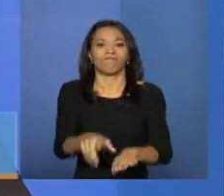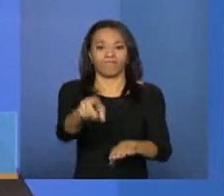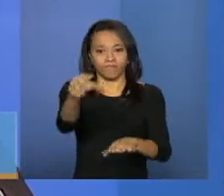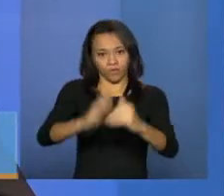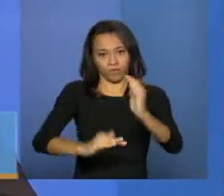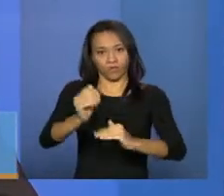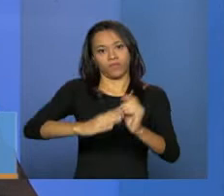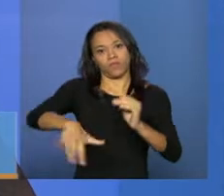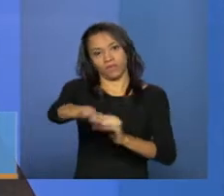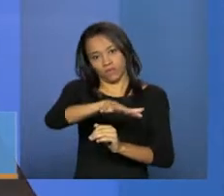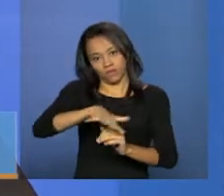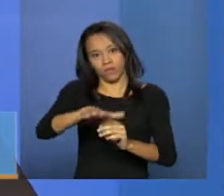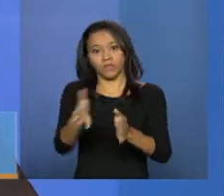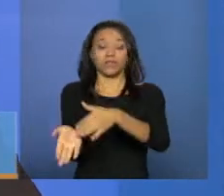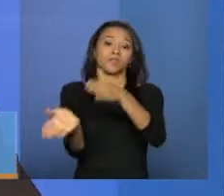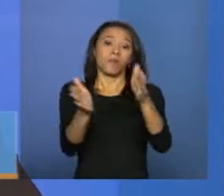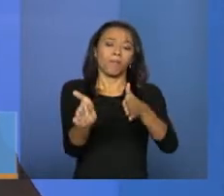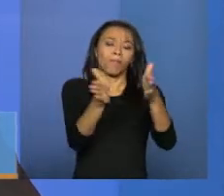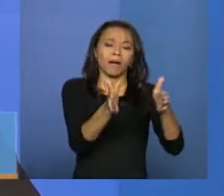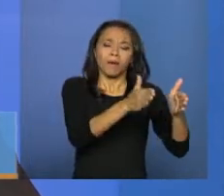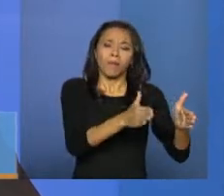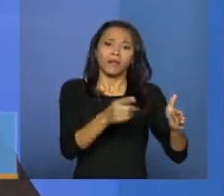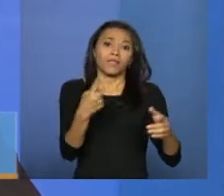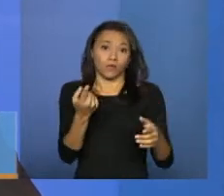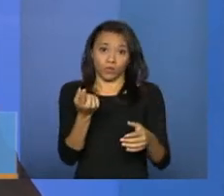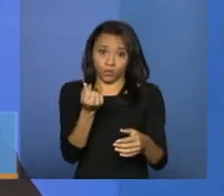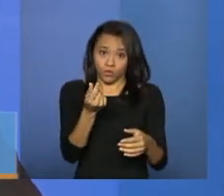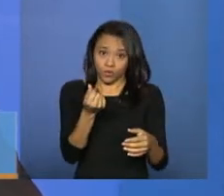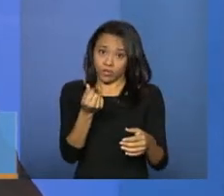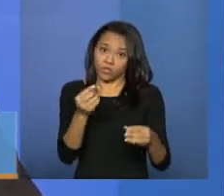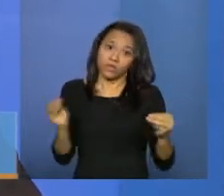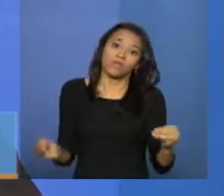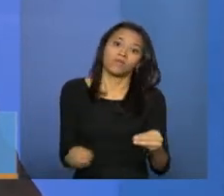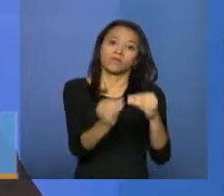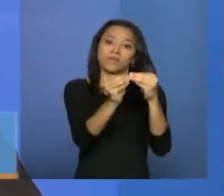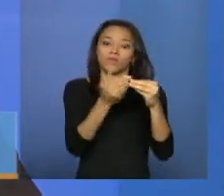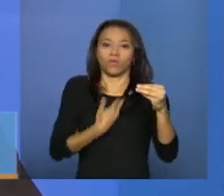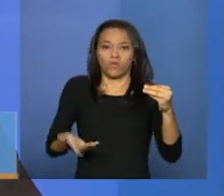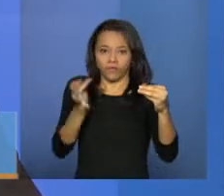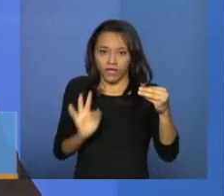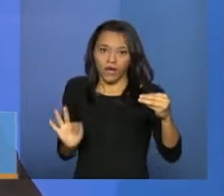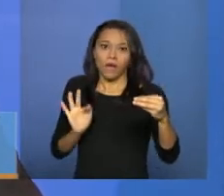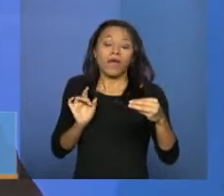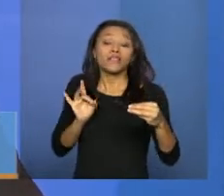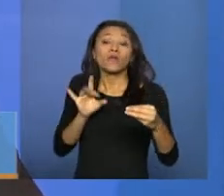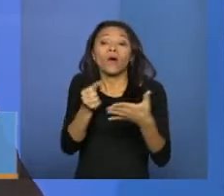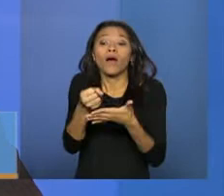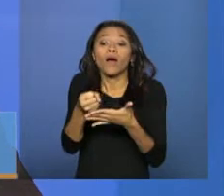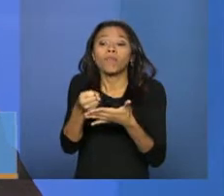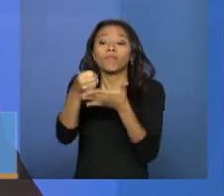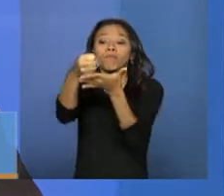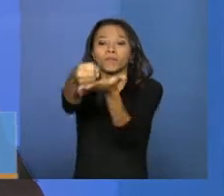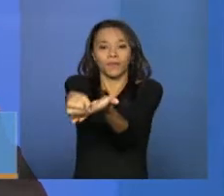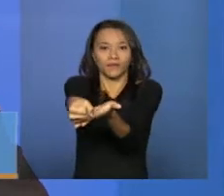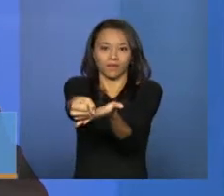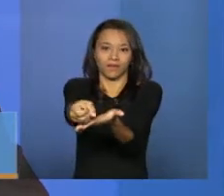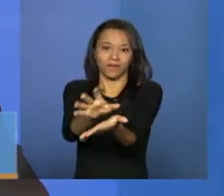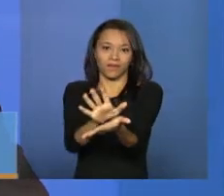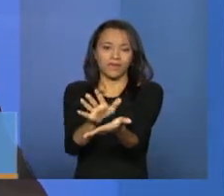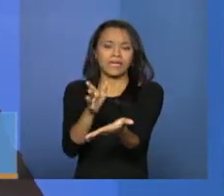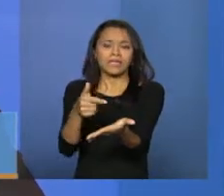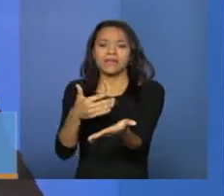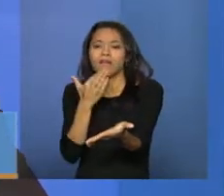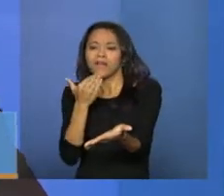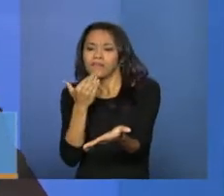e lembrem-se que o cofinanciamento federal é para apoiar na desprecarização das condições de trabalho